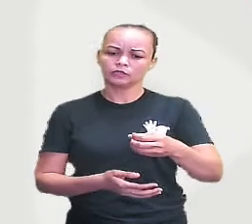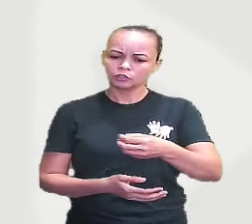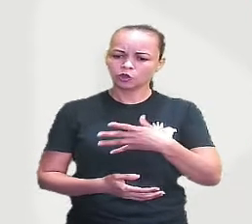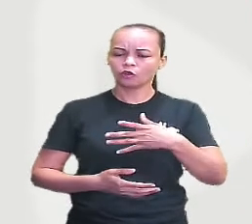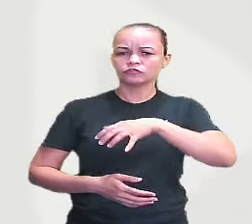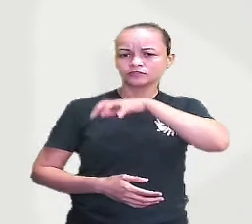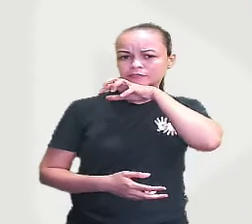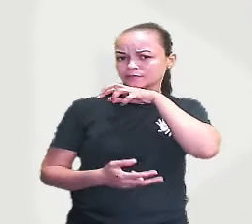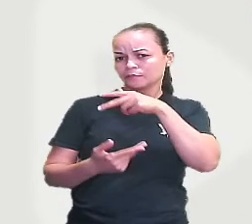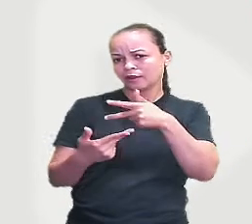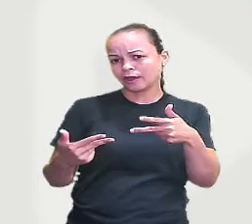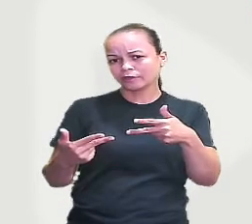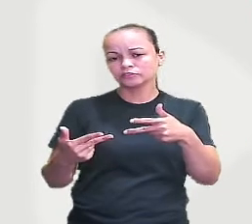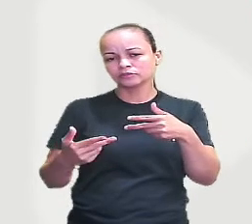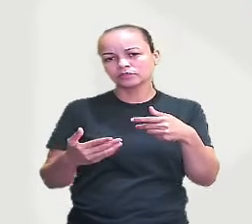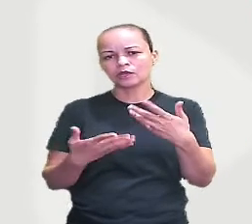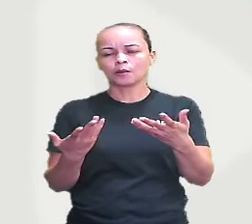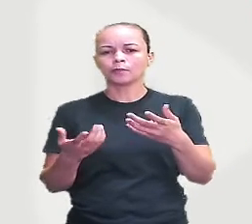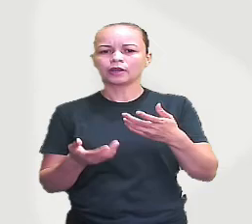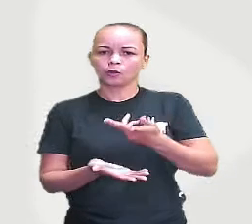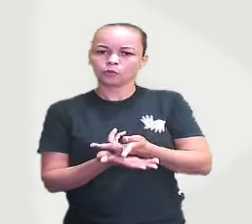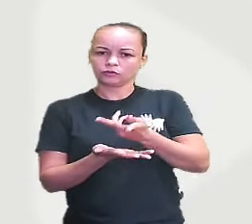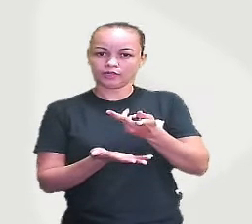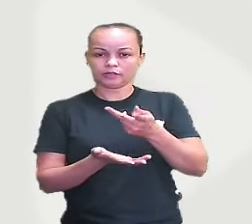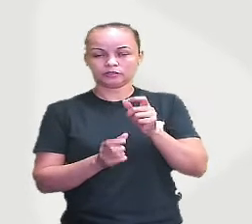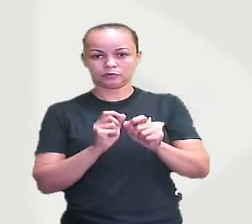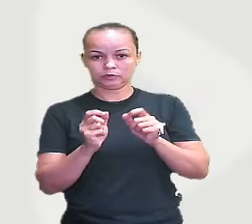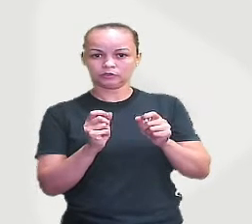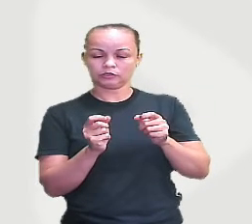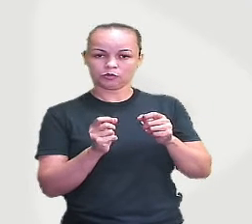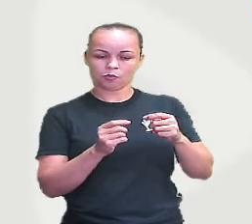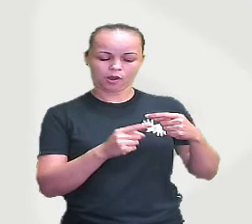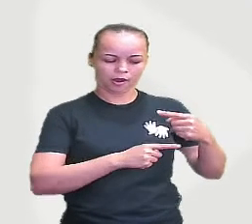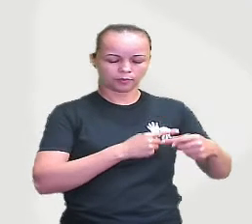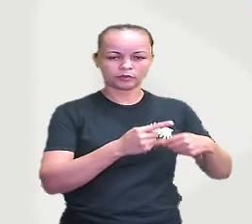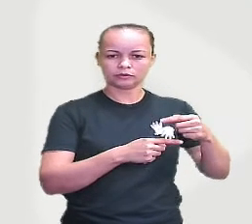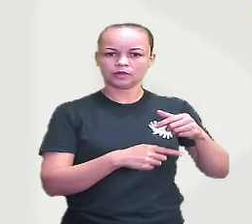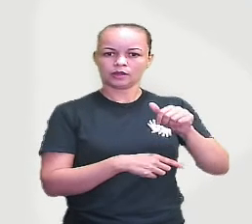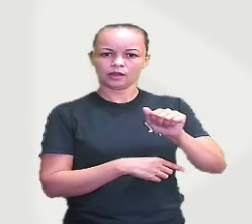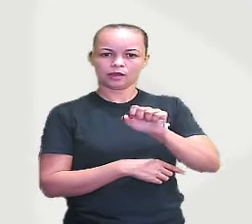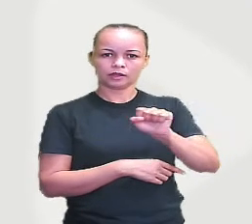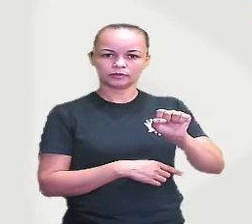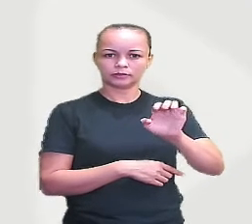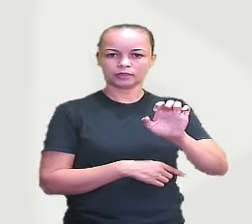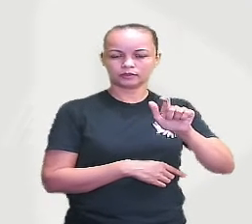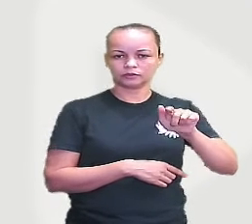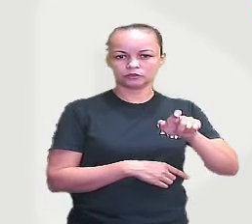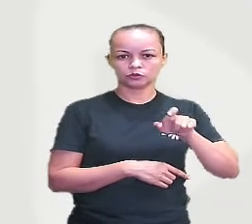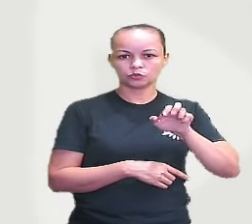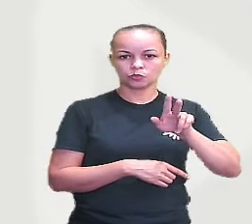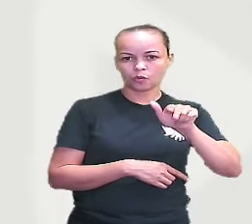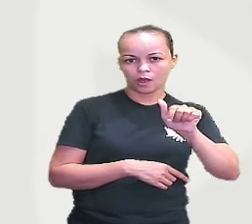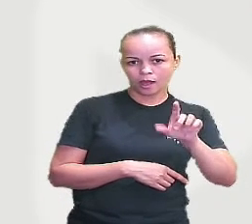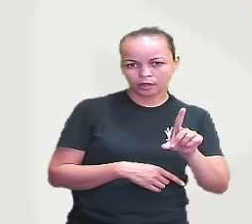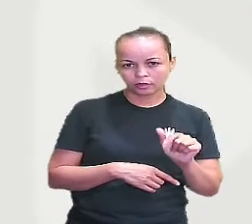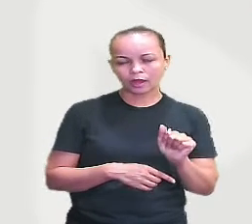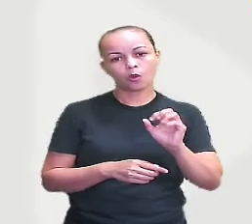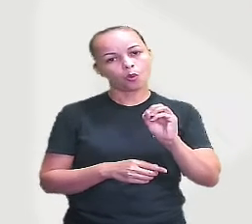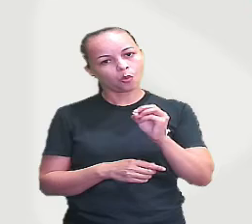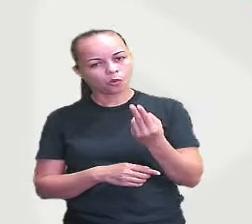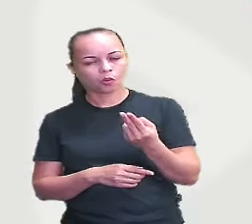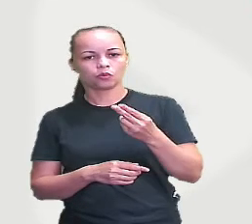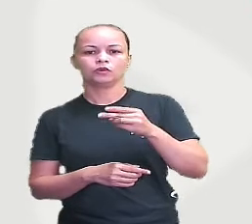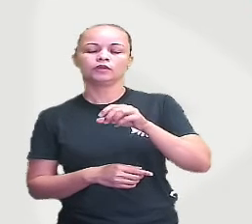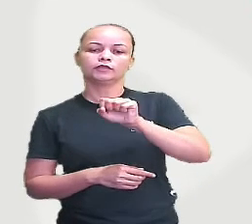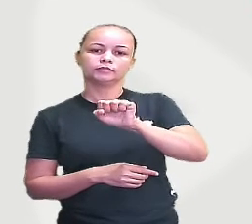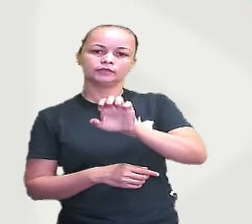novos animais. Pode ocorrer por meio de uma reprodução assexuada ou sexuada. E a gente vai